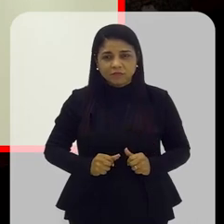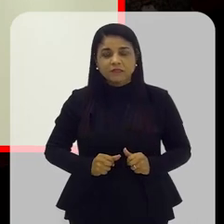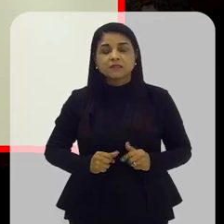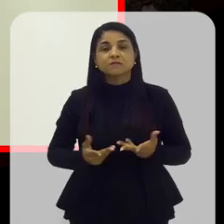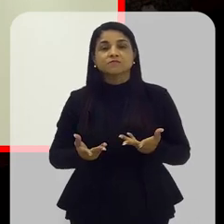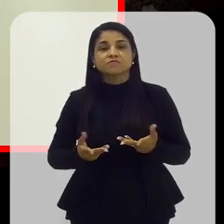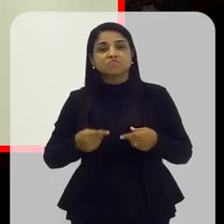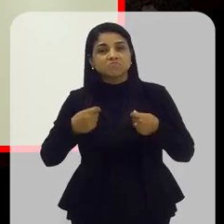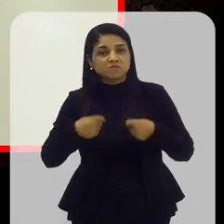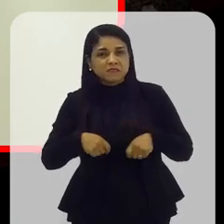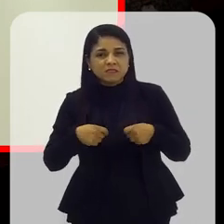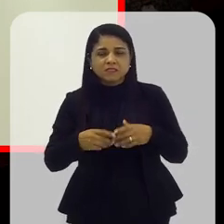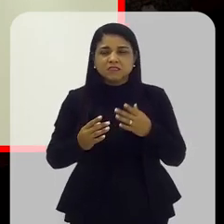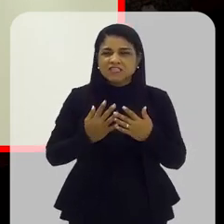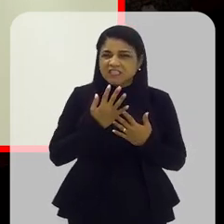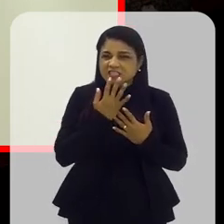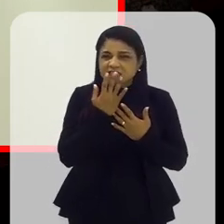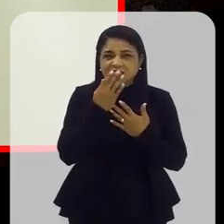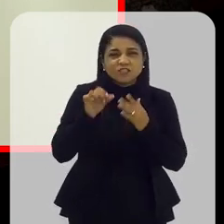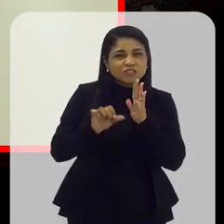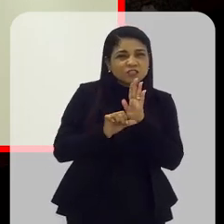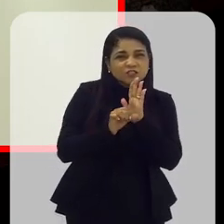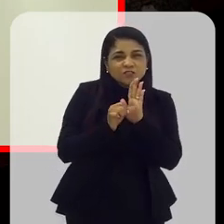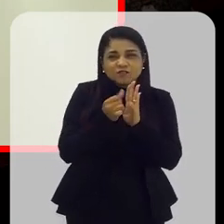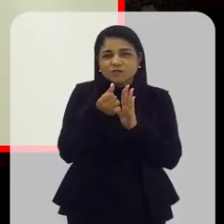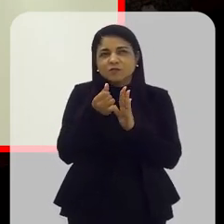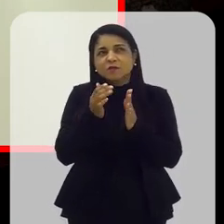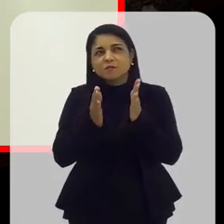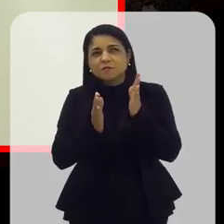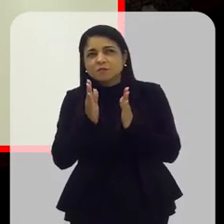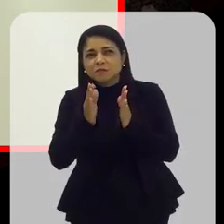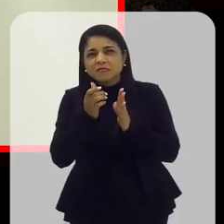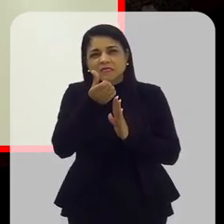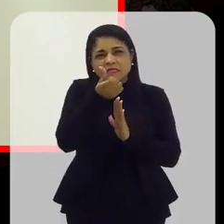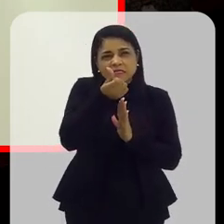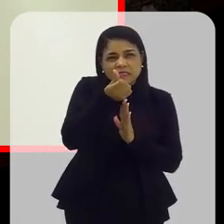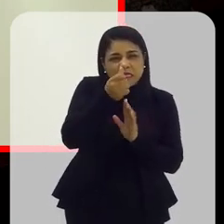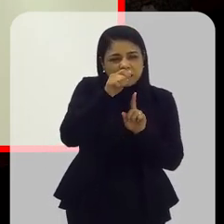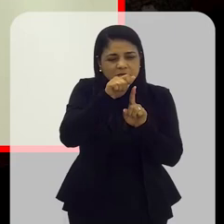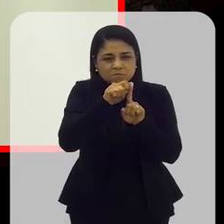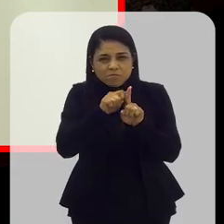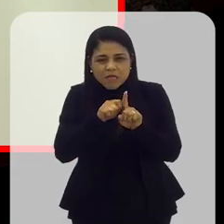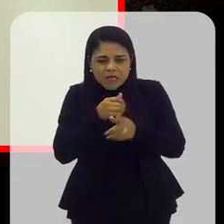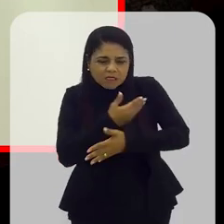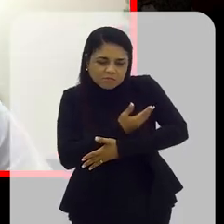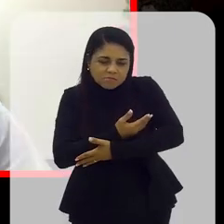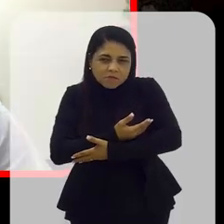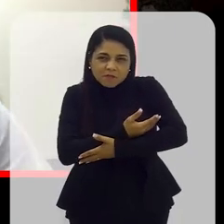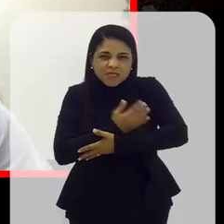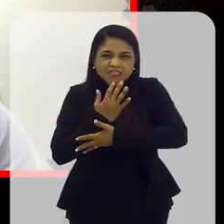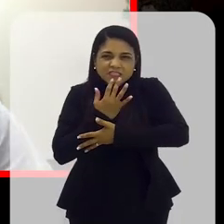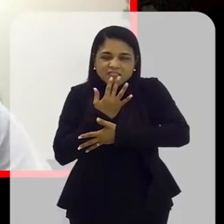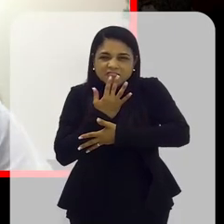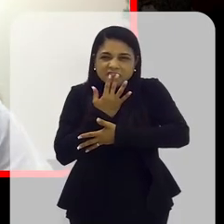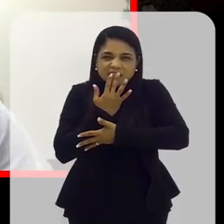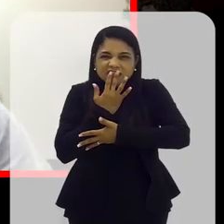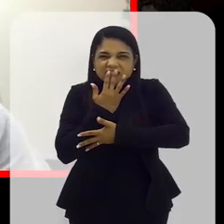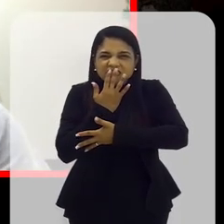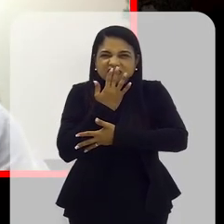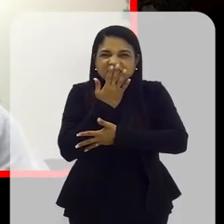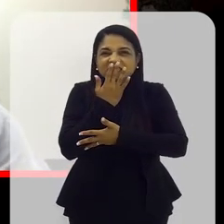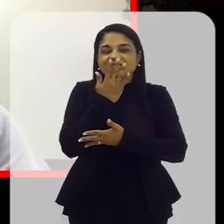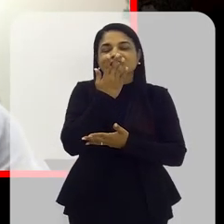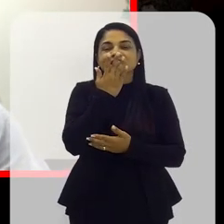dessa boca. Esses primeiros dentes vão acontecer ali em torno do sexto mês de vida, né Juliana?